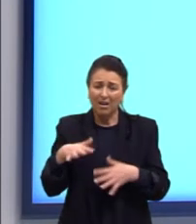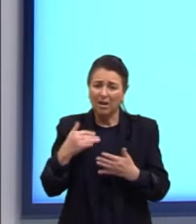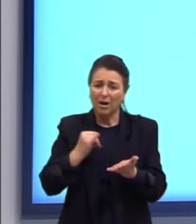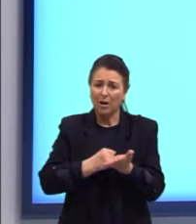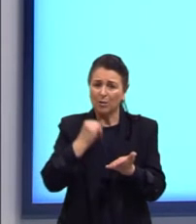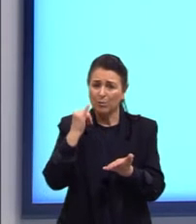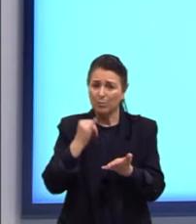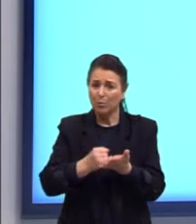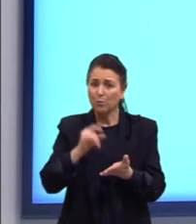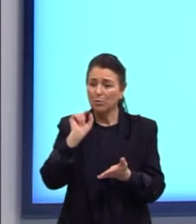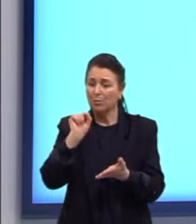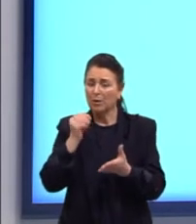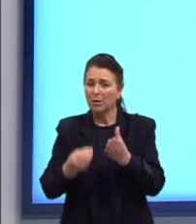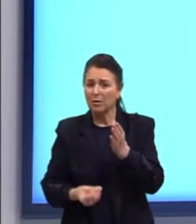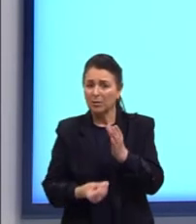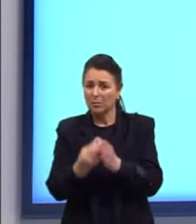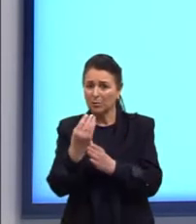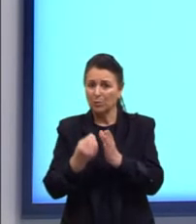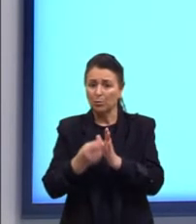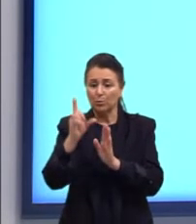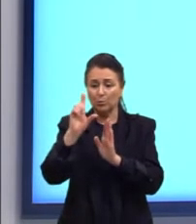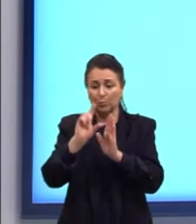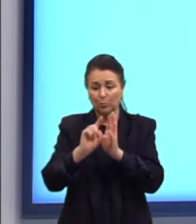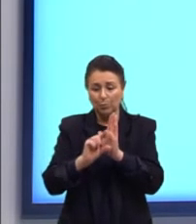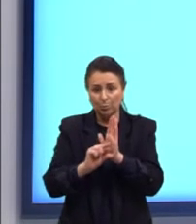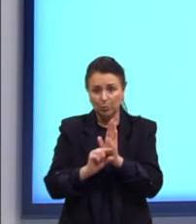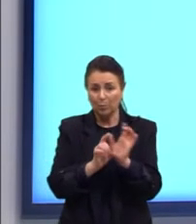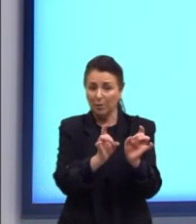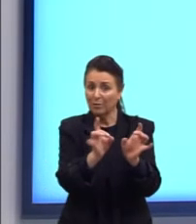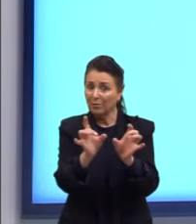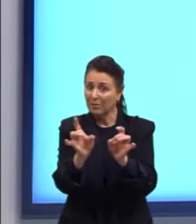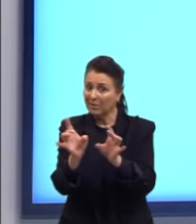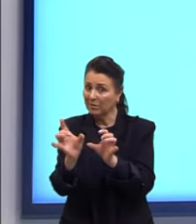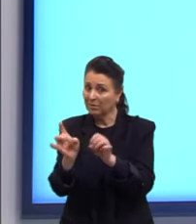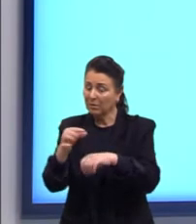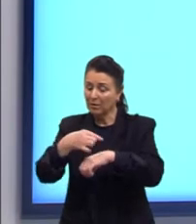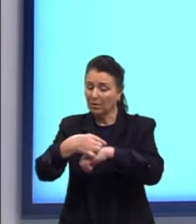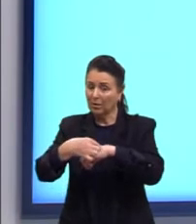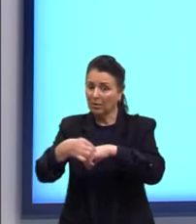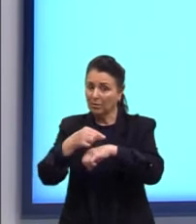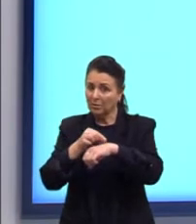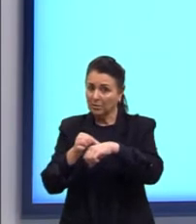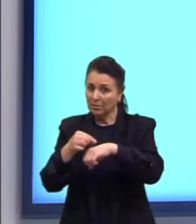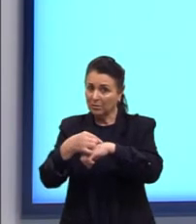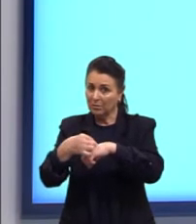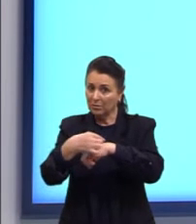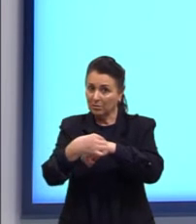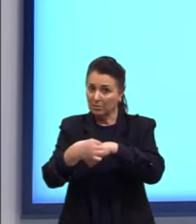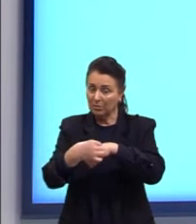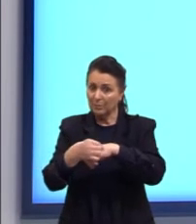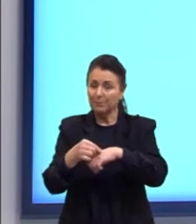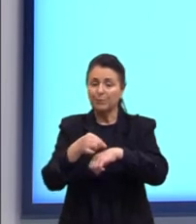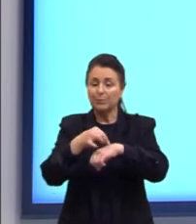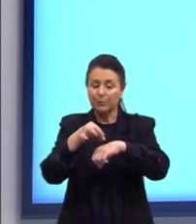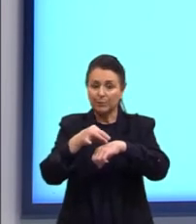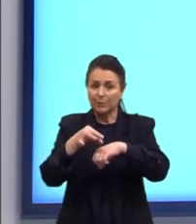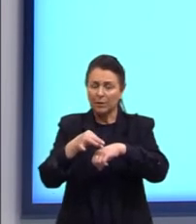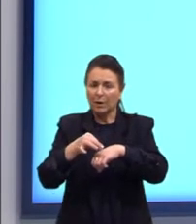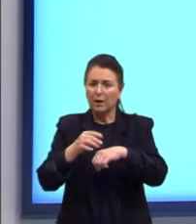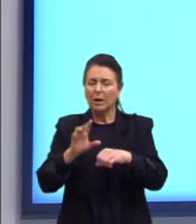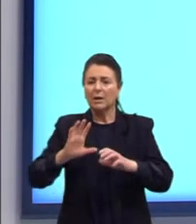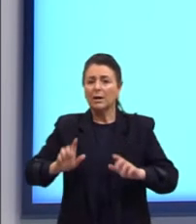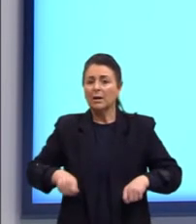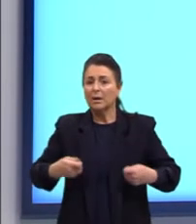associado ao baixo preço de venda do produto. Em média, um produtor gastava R$.200